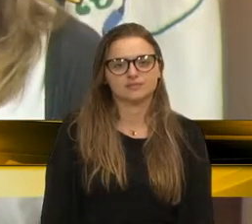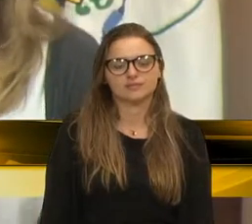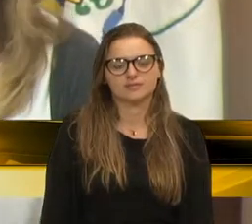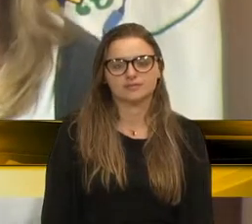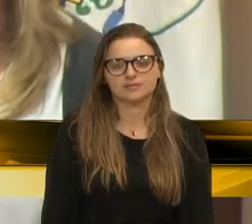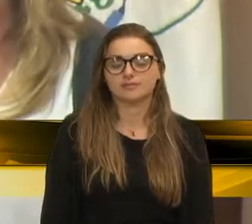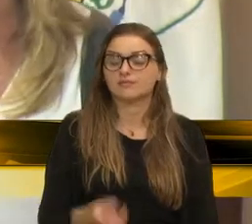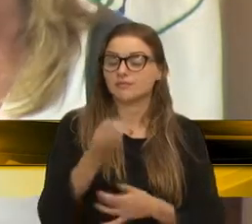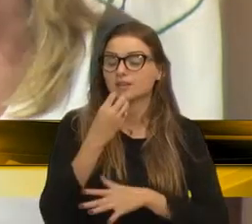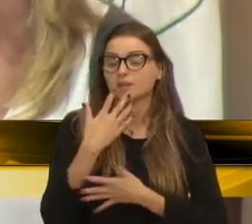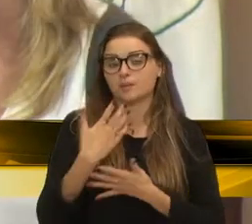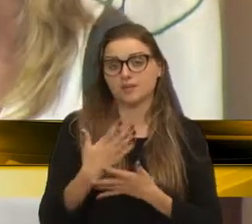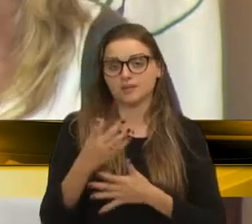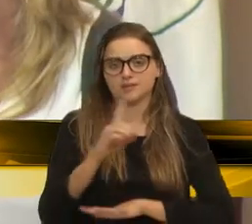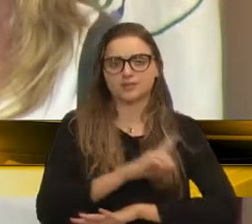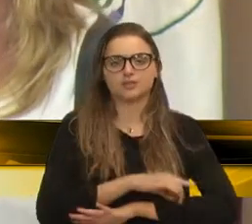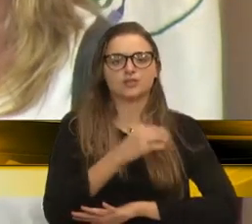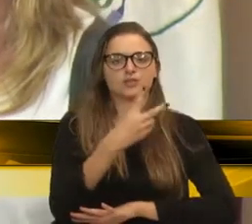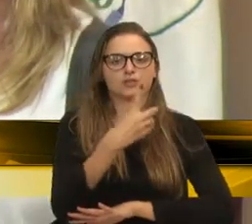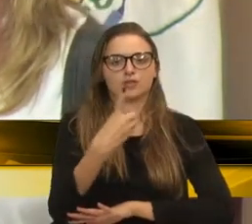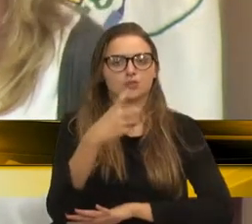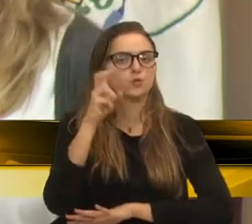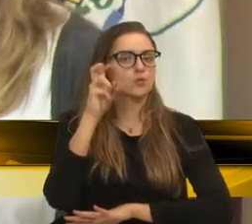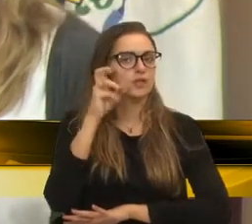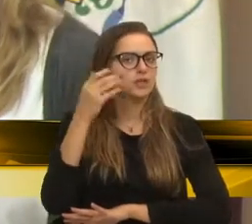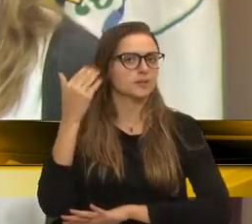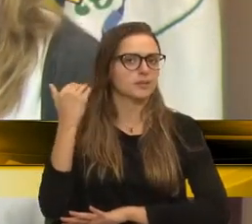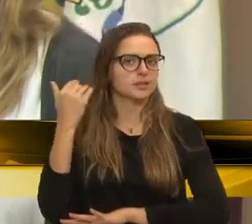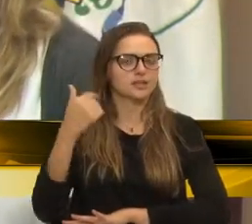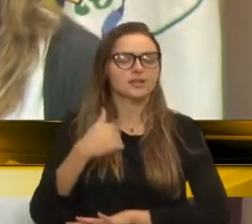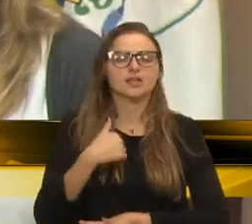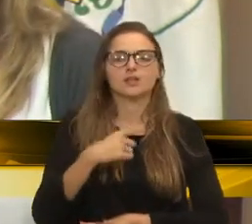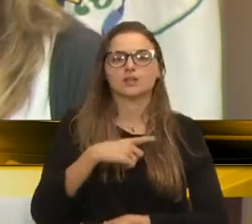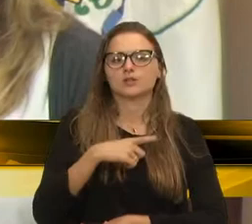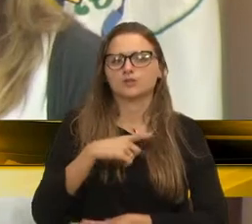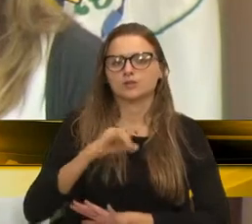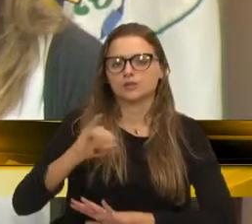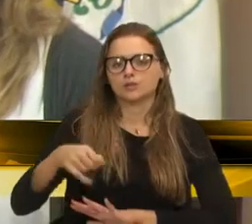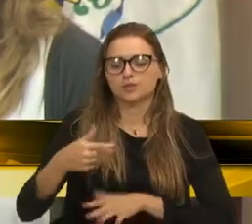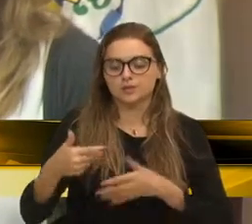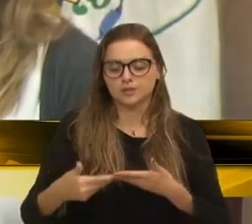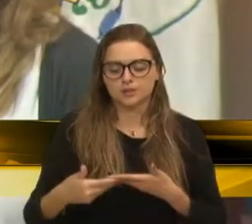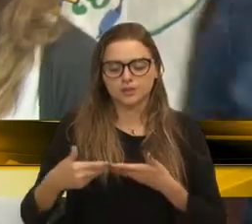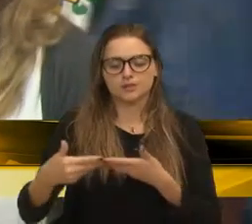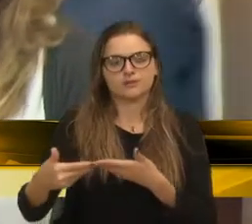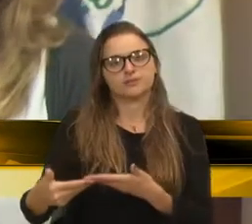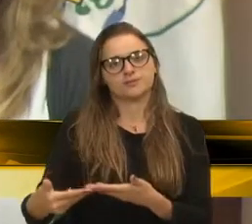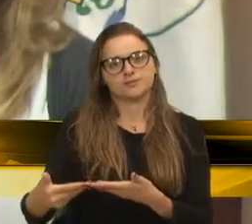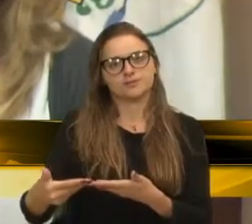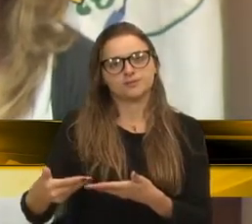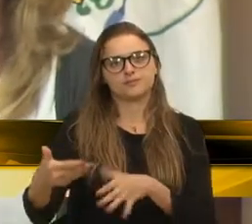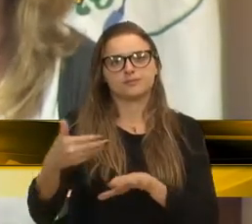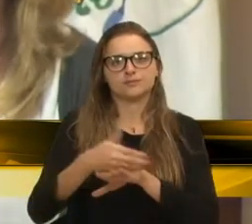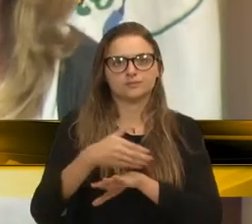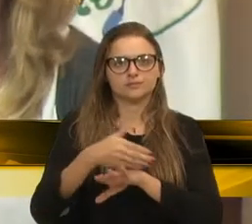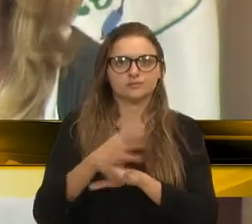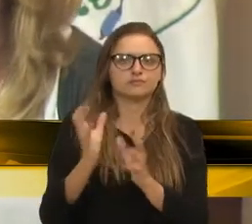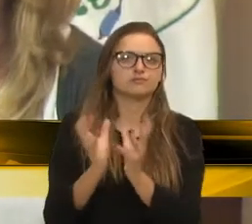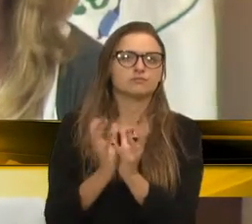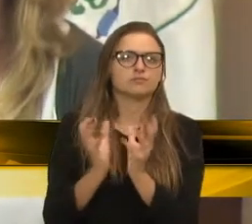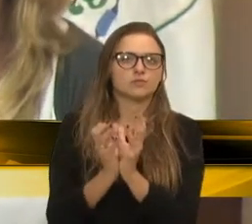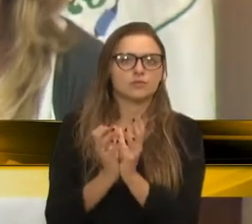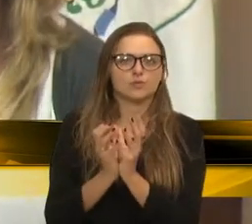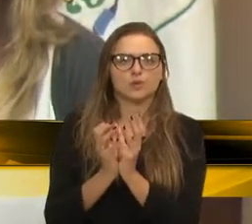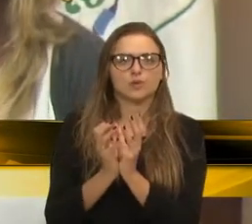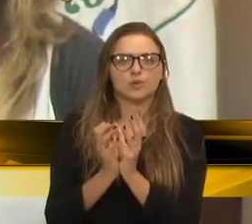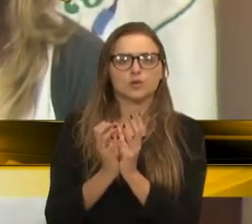No dia 21, quinta-feira passada, eu tive a oportunidade, fui convidada para integrar um grupo de Novo